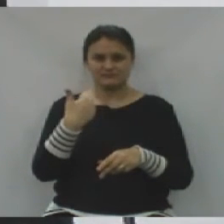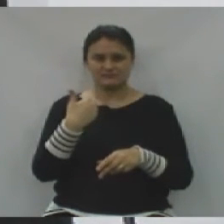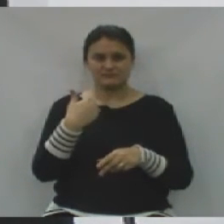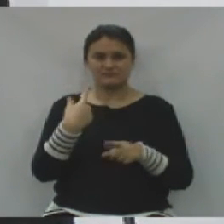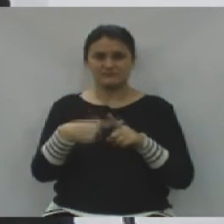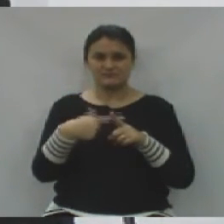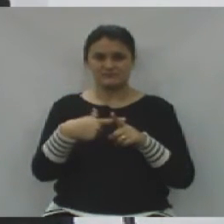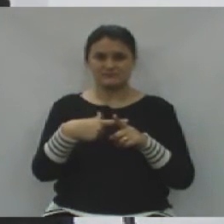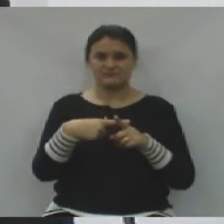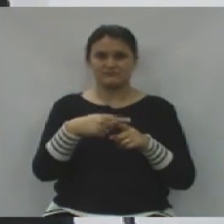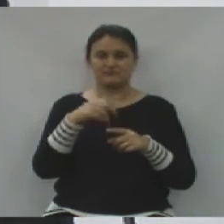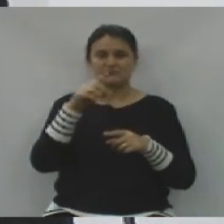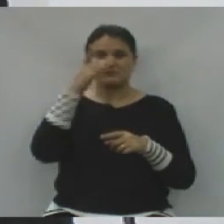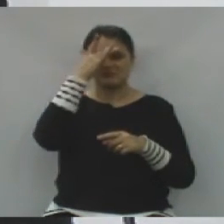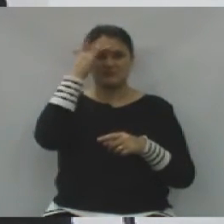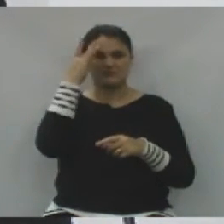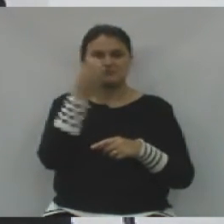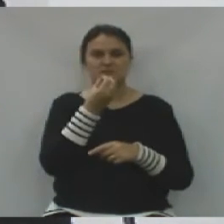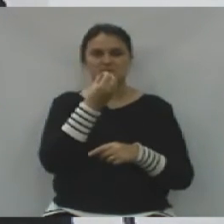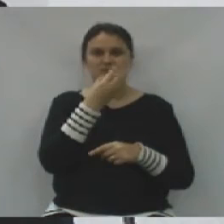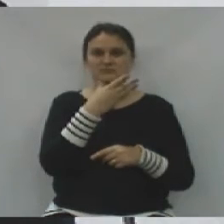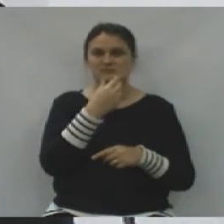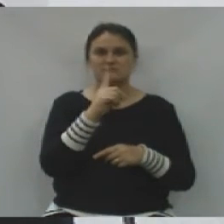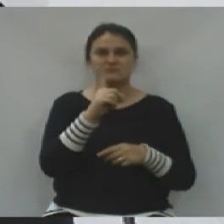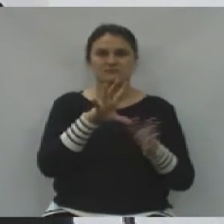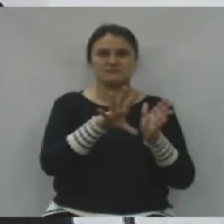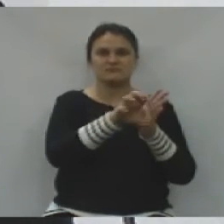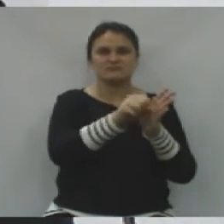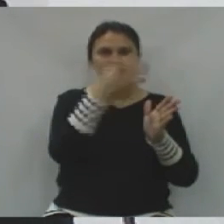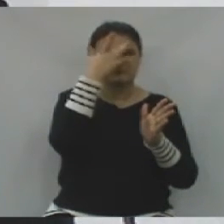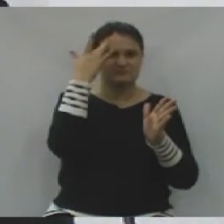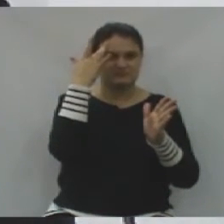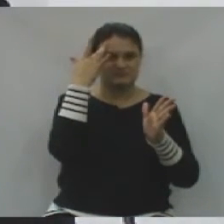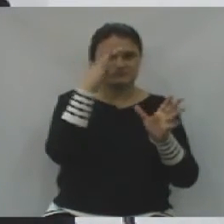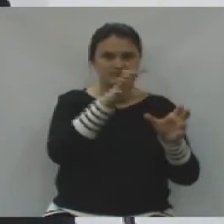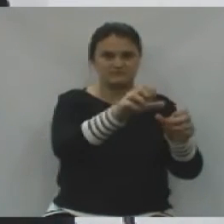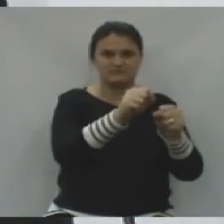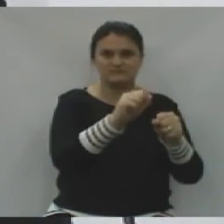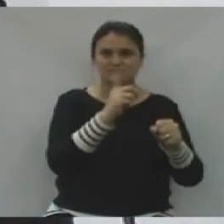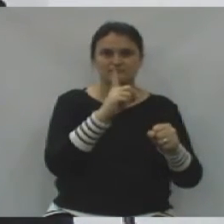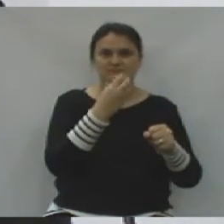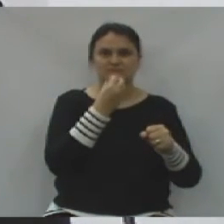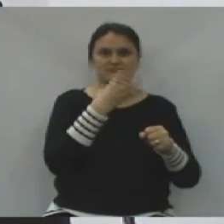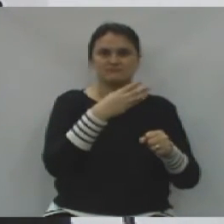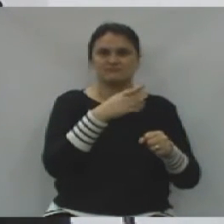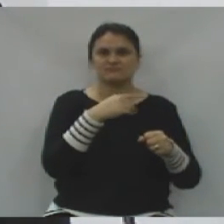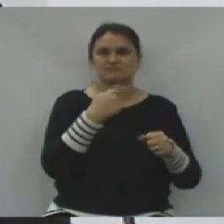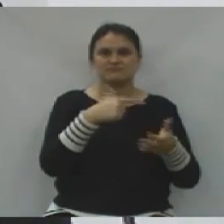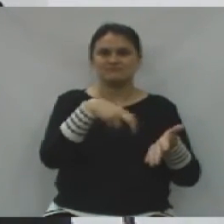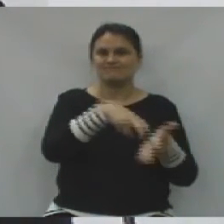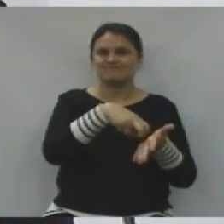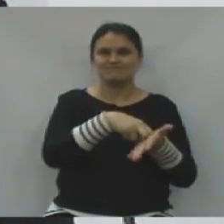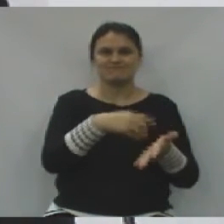Gente boa não entra para dentro de pátio e não vai sequestrar ninguém. E não merece pena nem dó.